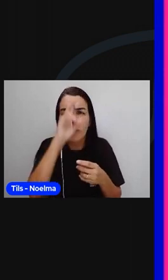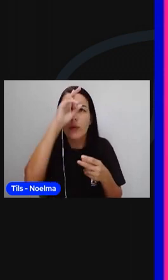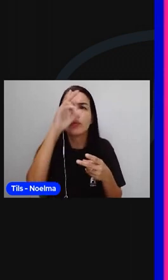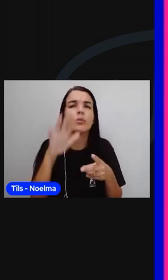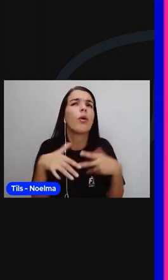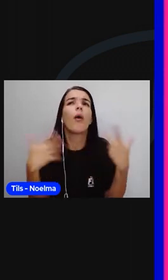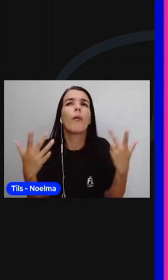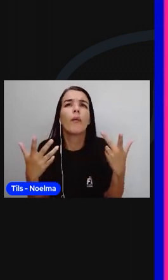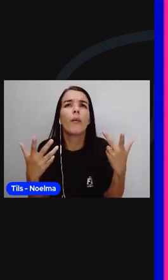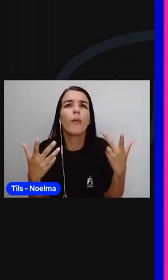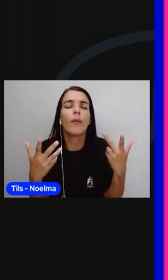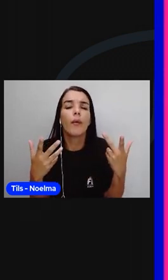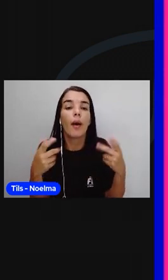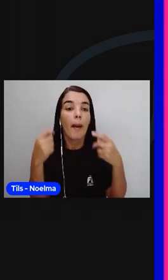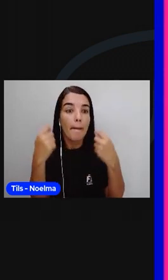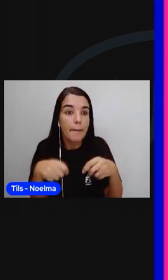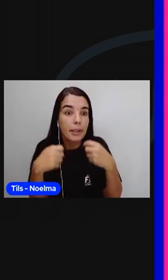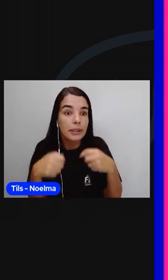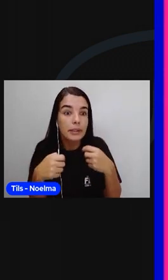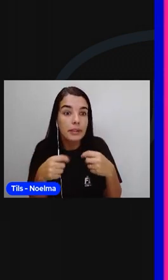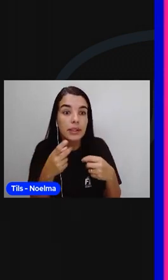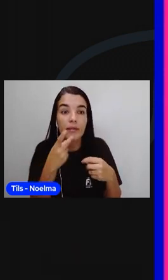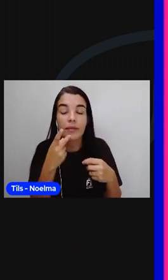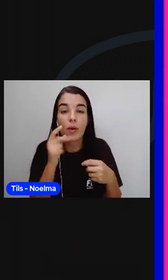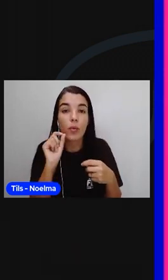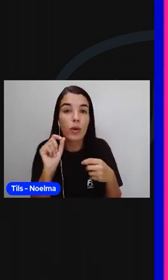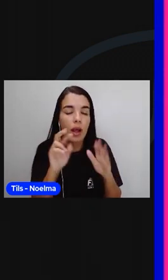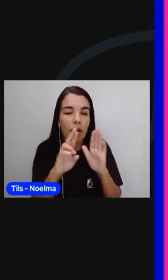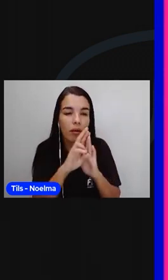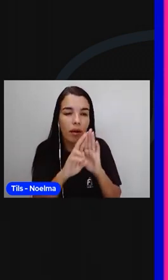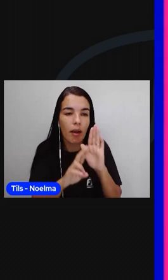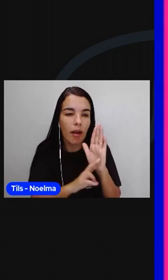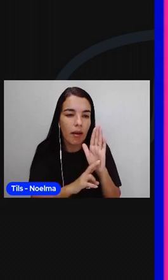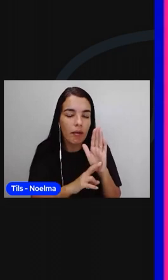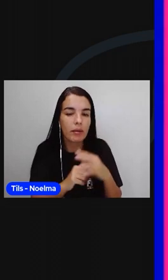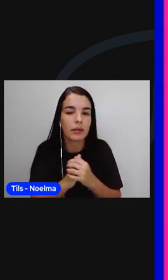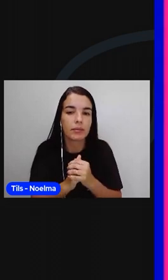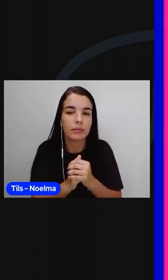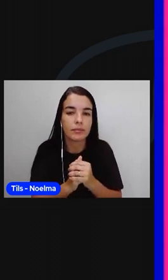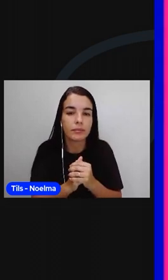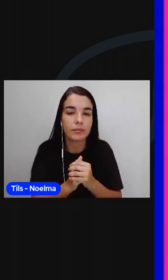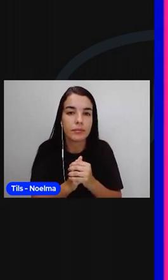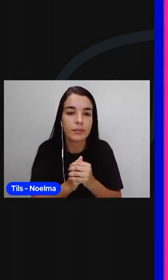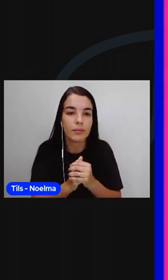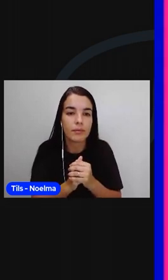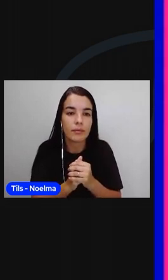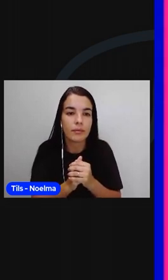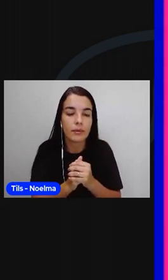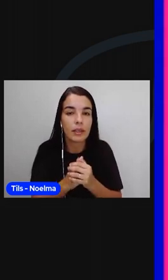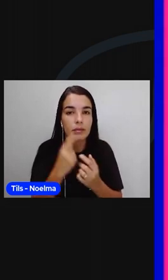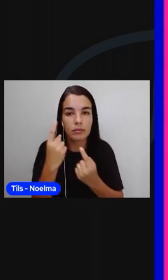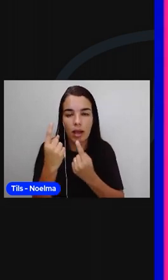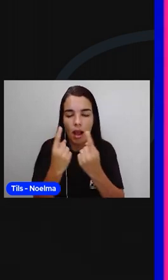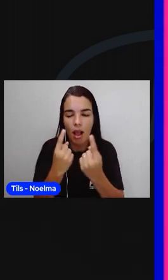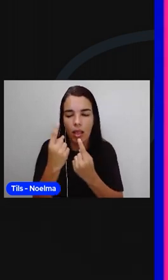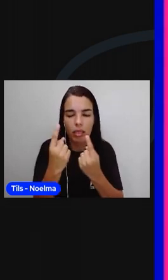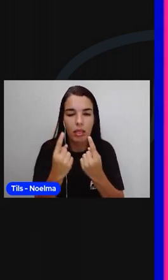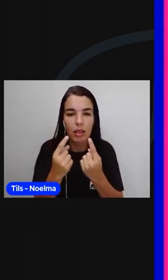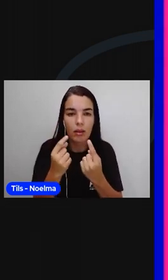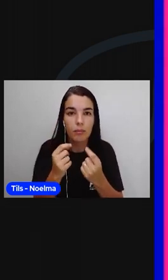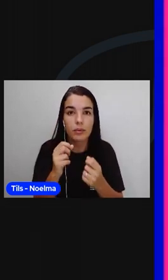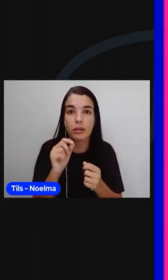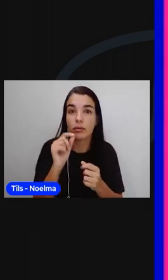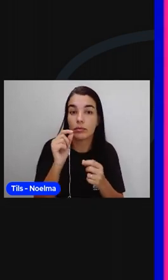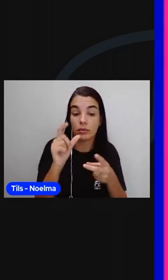nós temos que colocar algumas regrinhas. A primeira regra é, nós vamos colocar como se cada uma delas fosse a sílaba